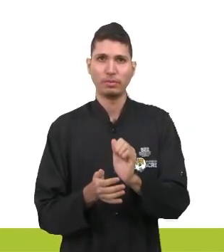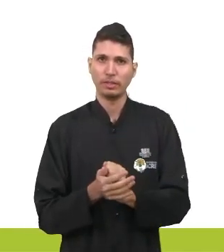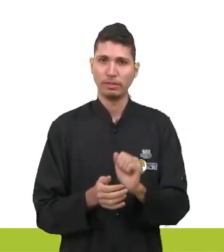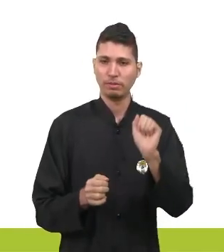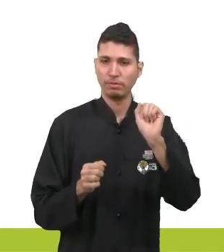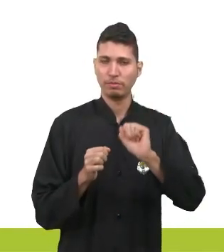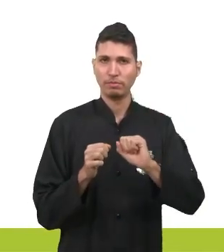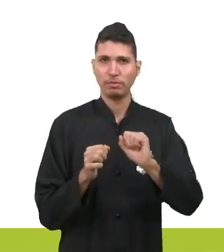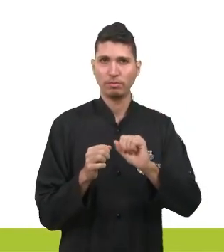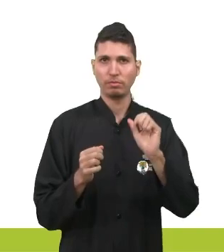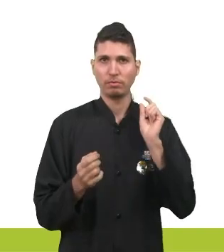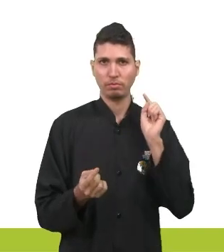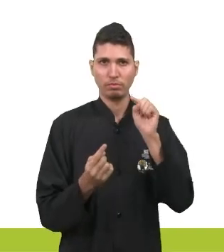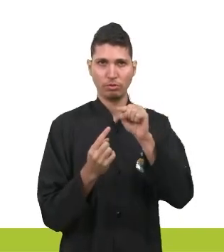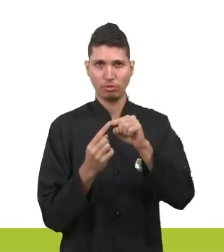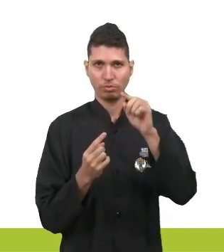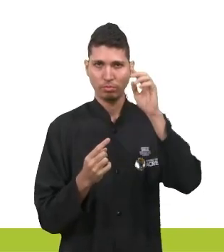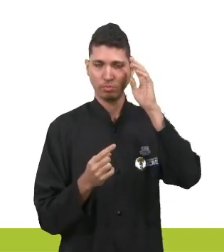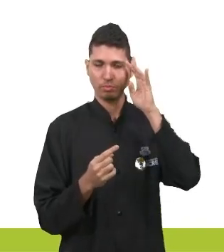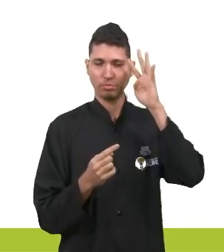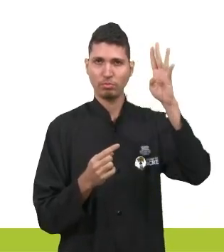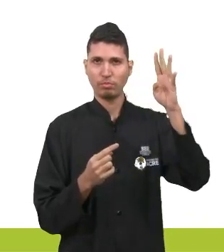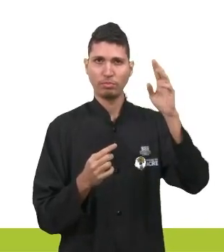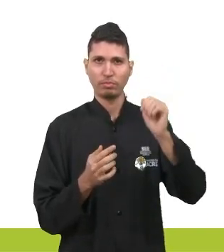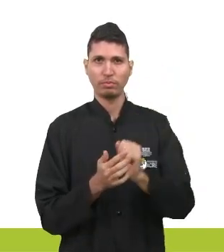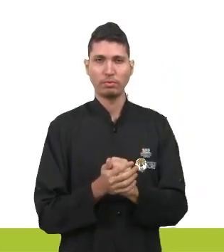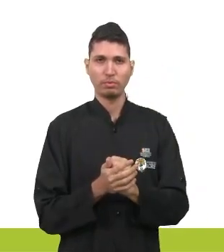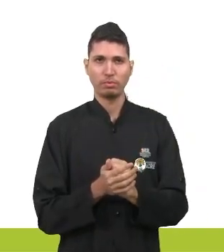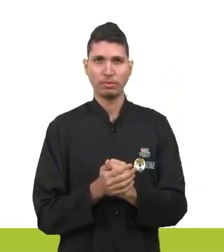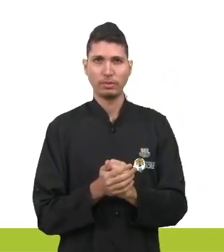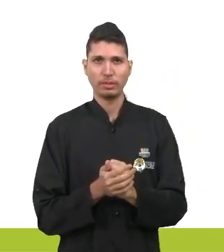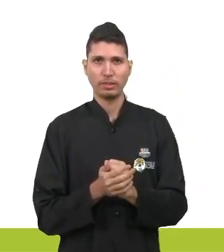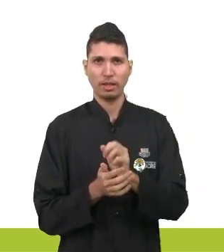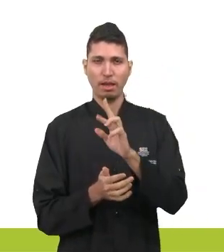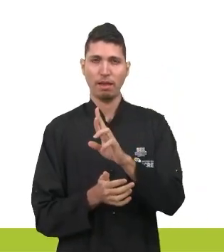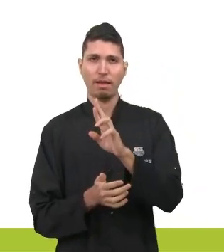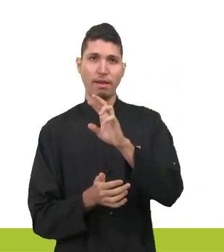Então observe que realização, galera, ele está voltado à ação.